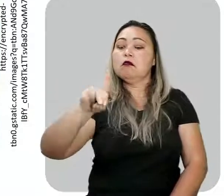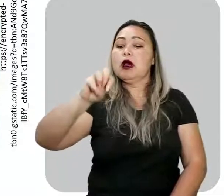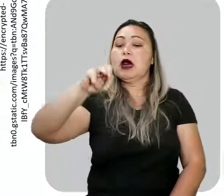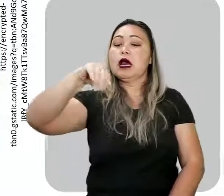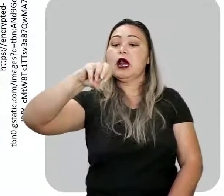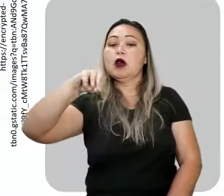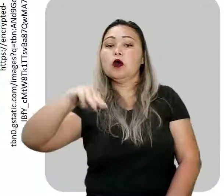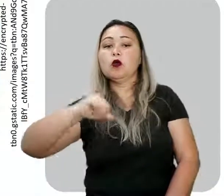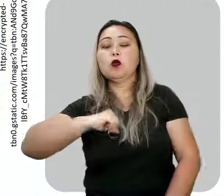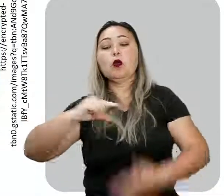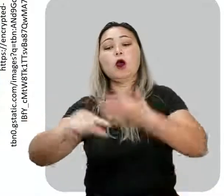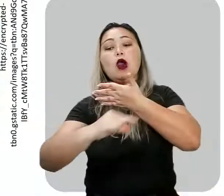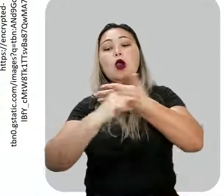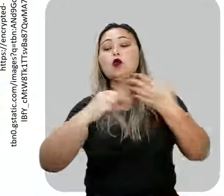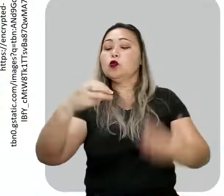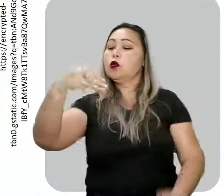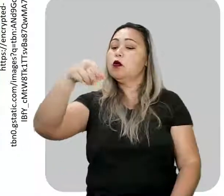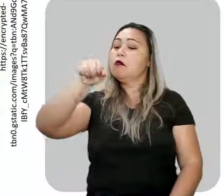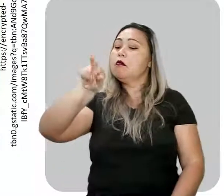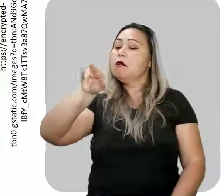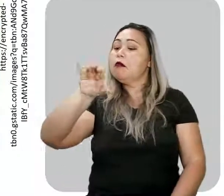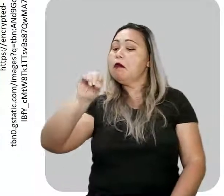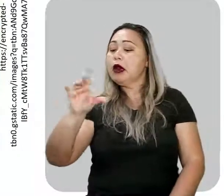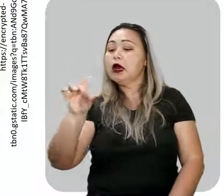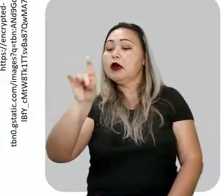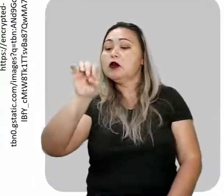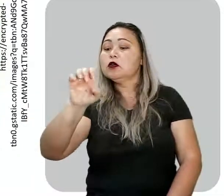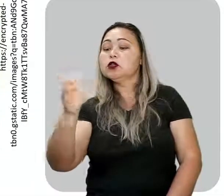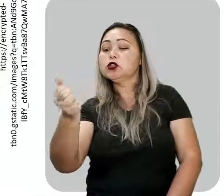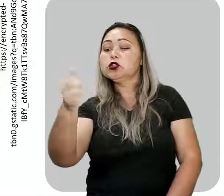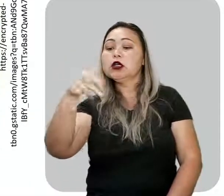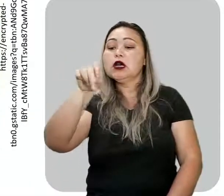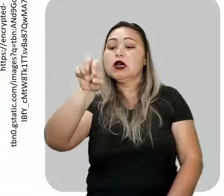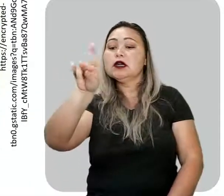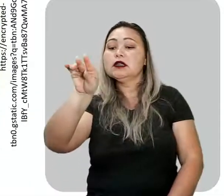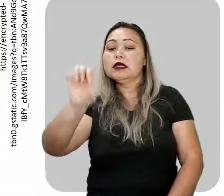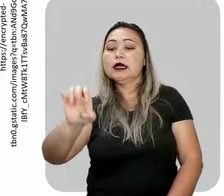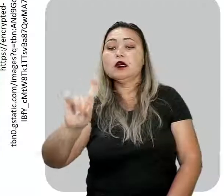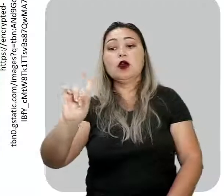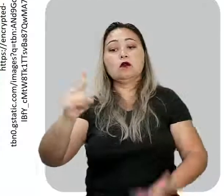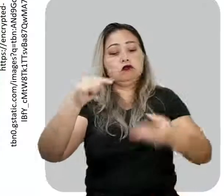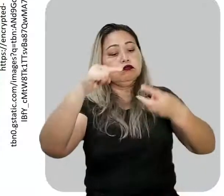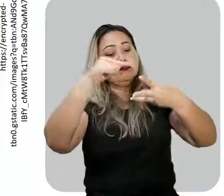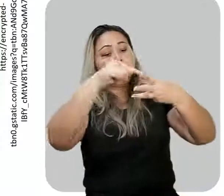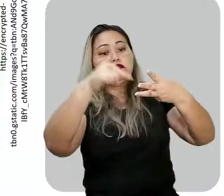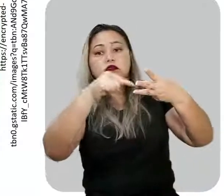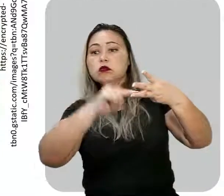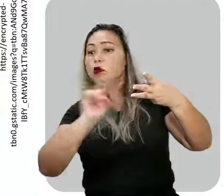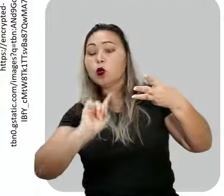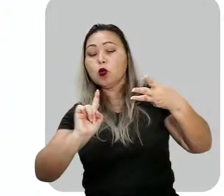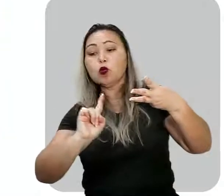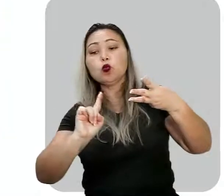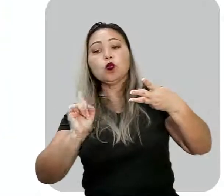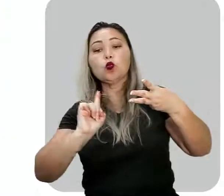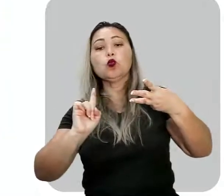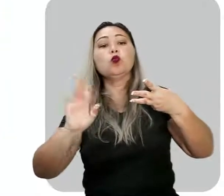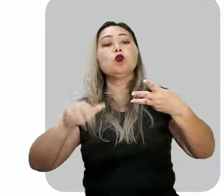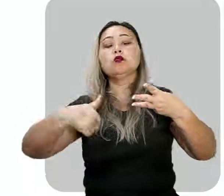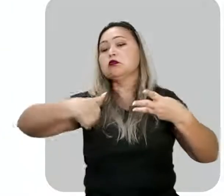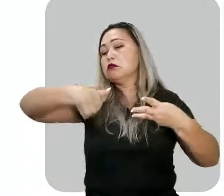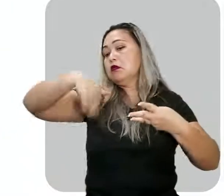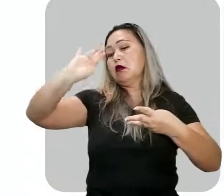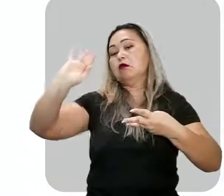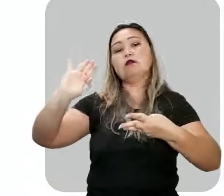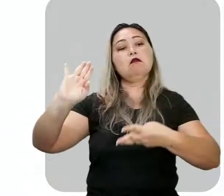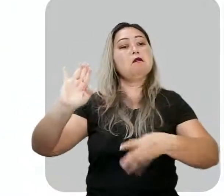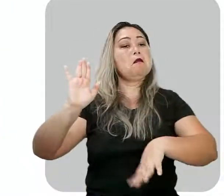Andrade. Muito bem! E não só, né, temos essas três opções. E aí, é claro, você